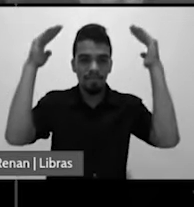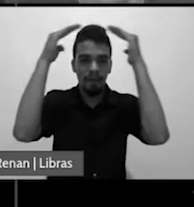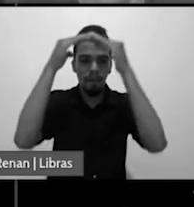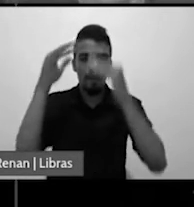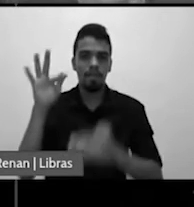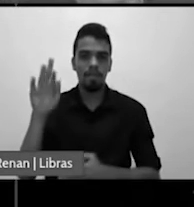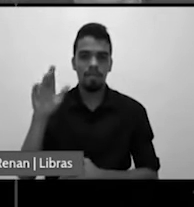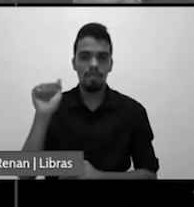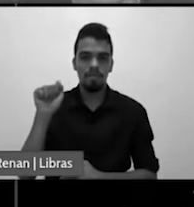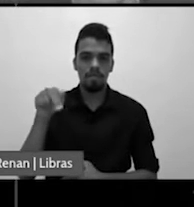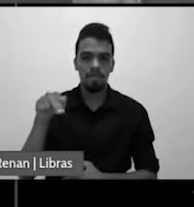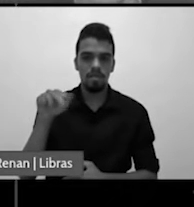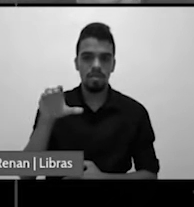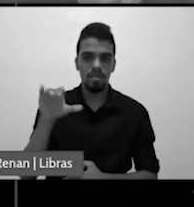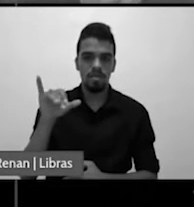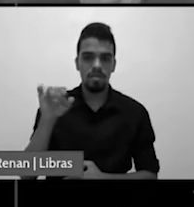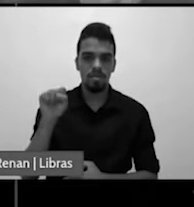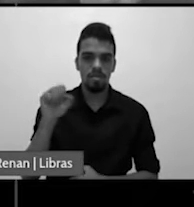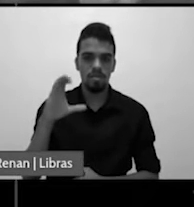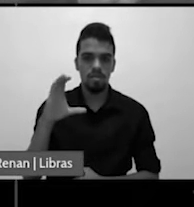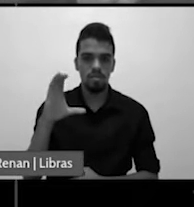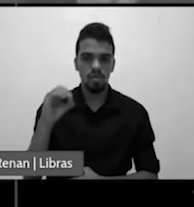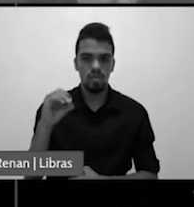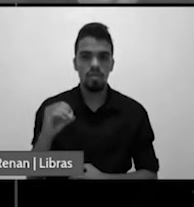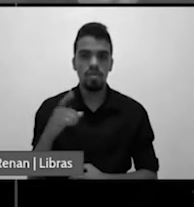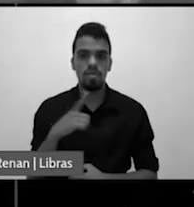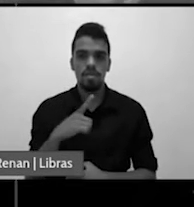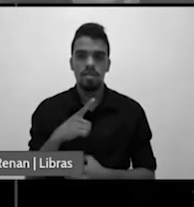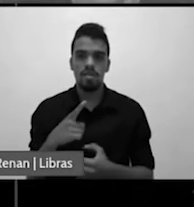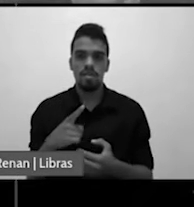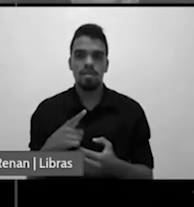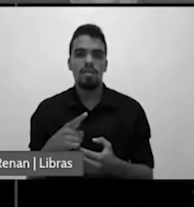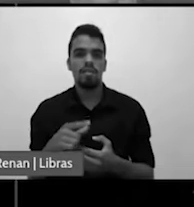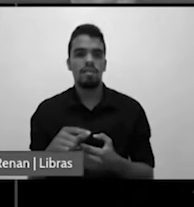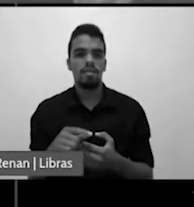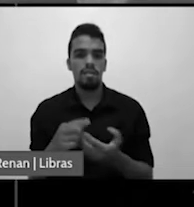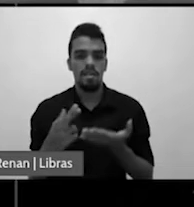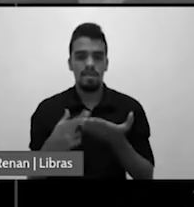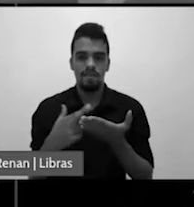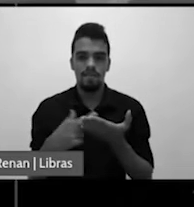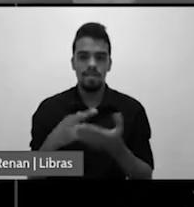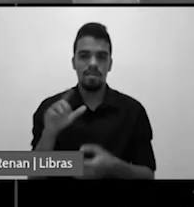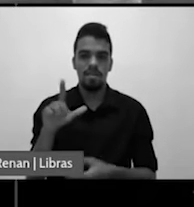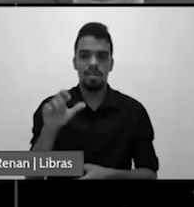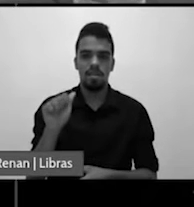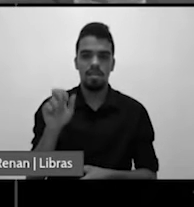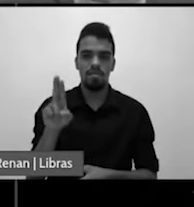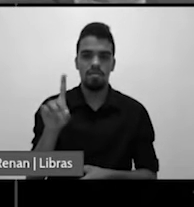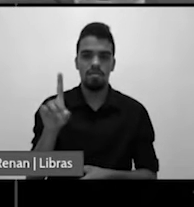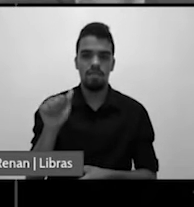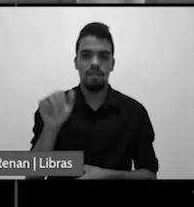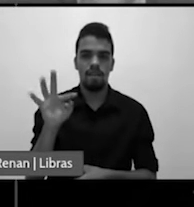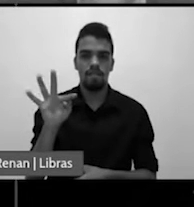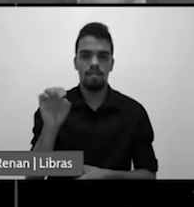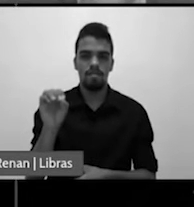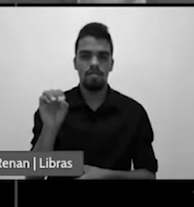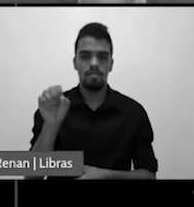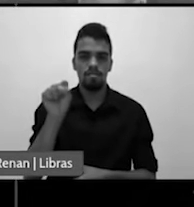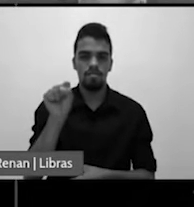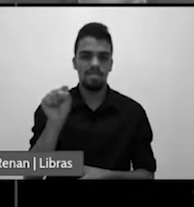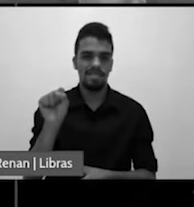Laudato Si louvado seja uma encíclica sobre o ecossistema que está baseada na Torá